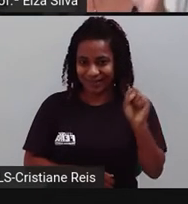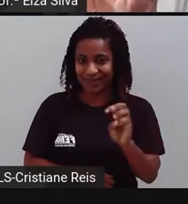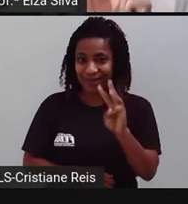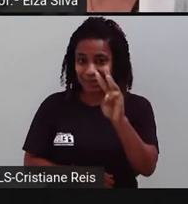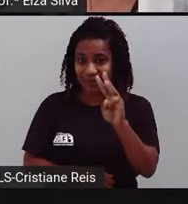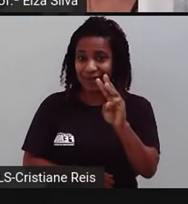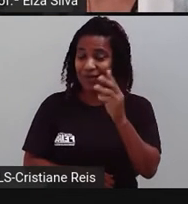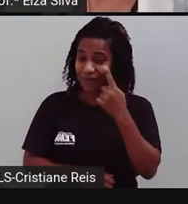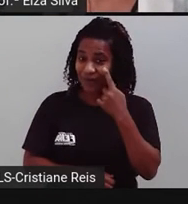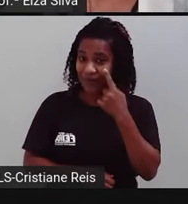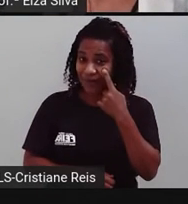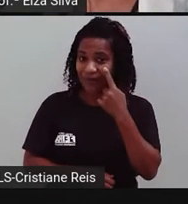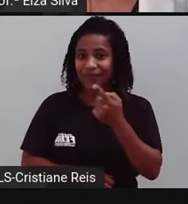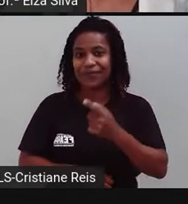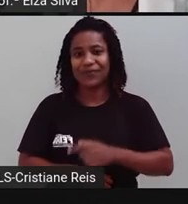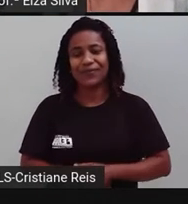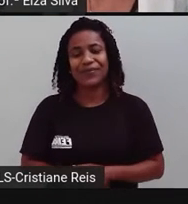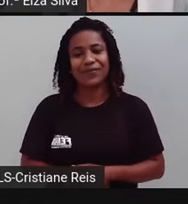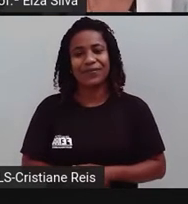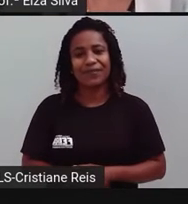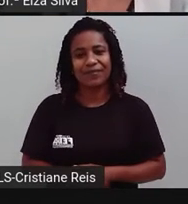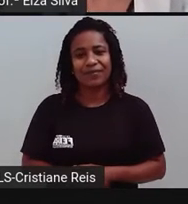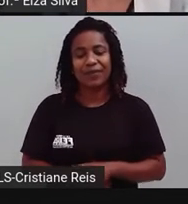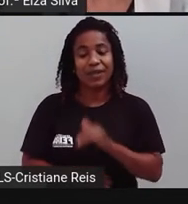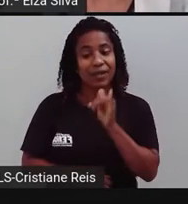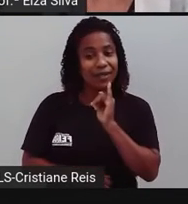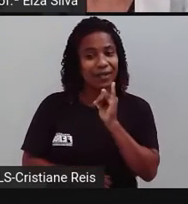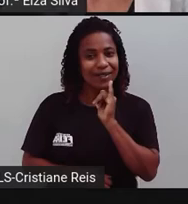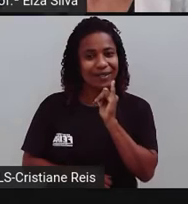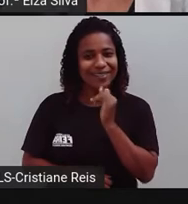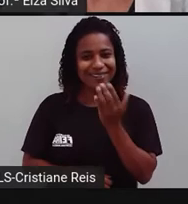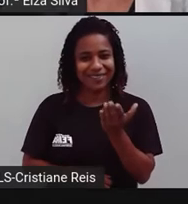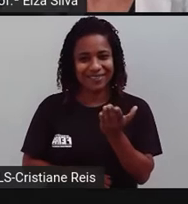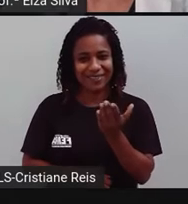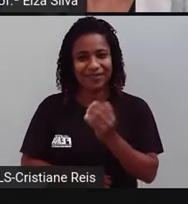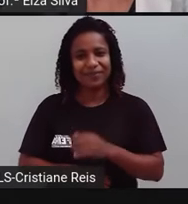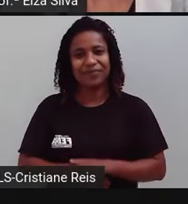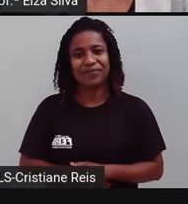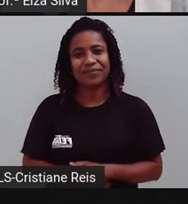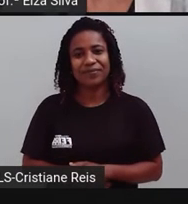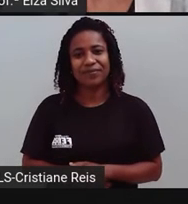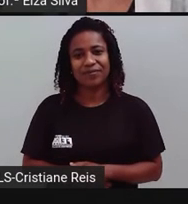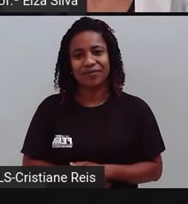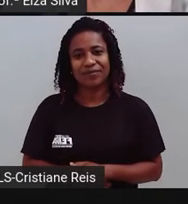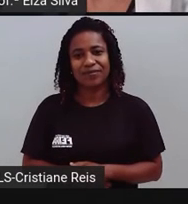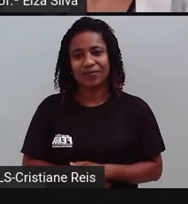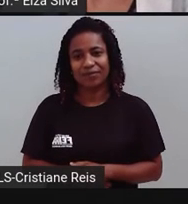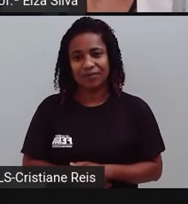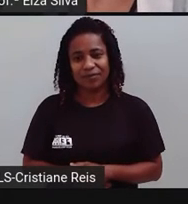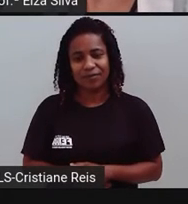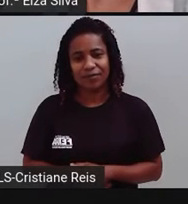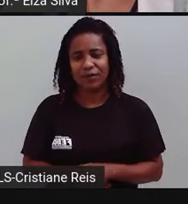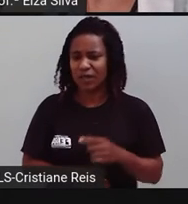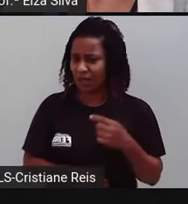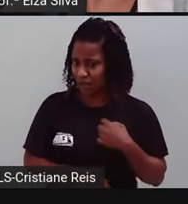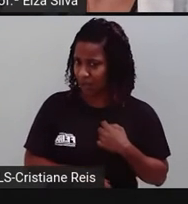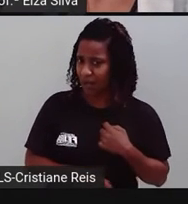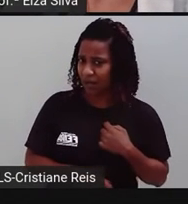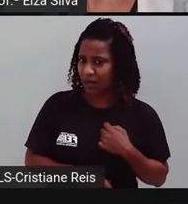Se liguem aí nos exemplos. Was he friendly? Ele foi amigável?